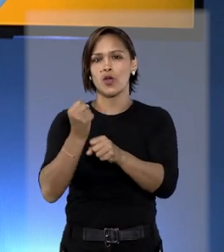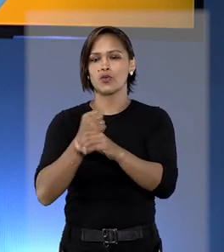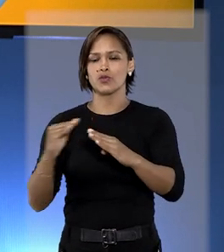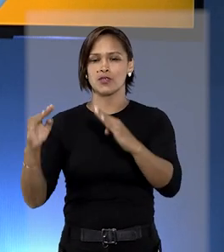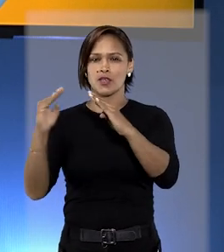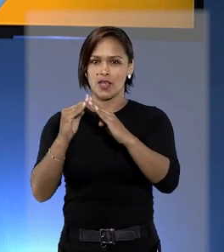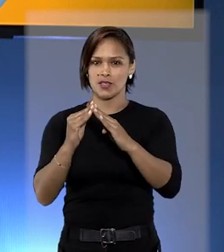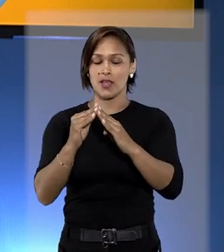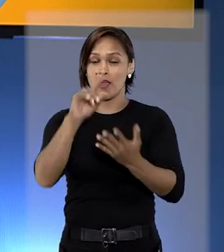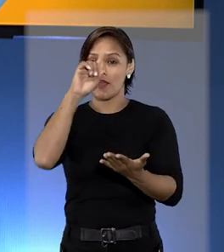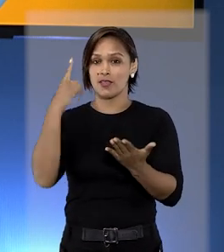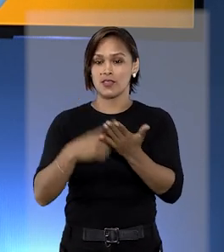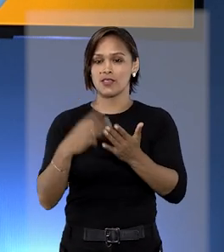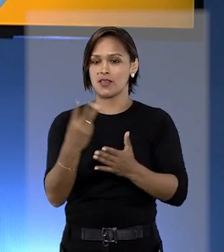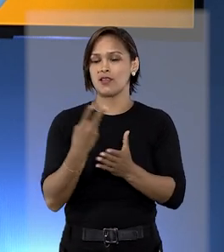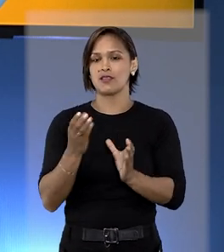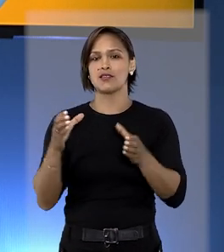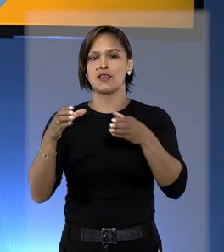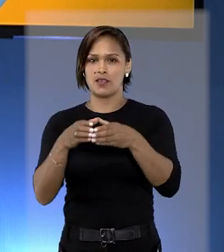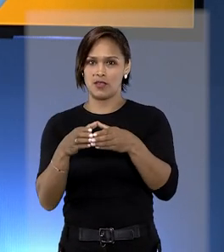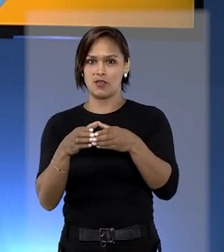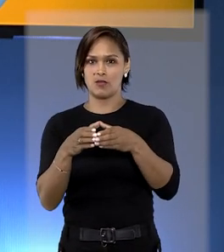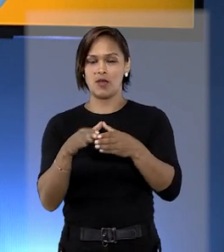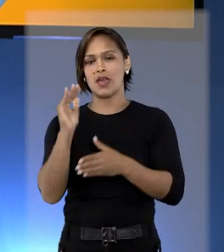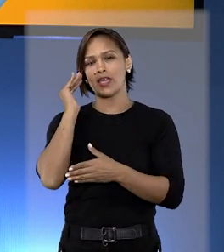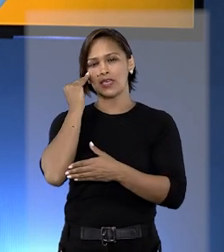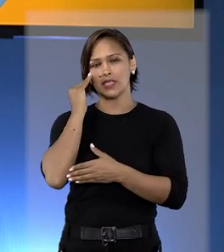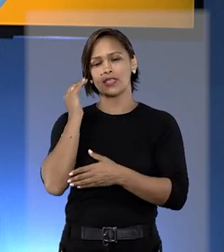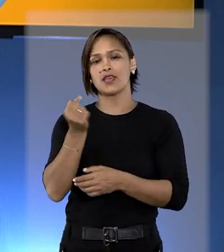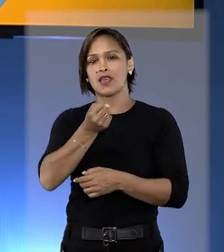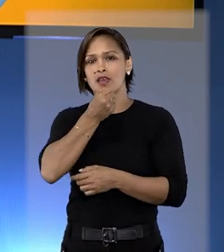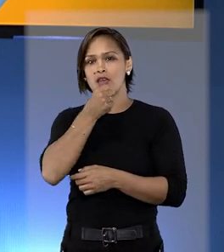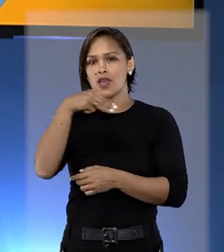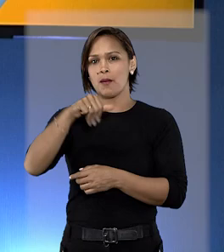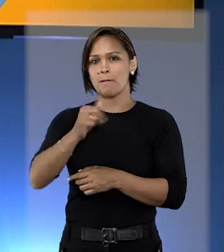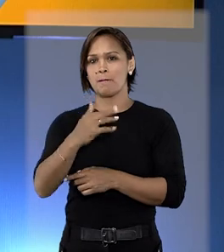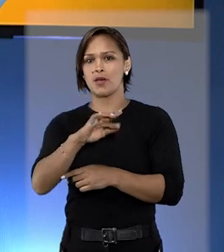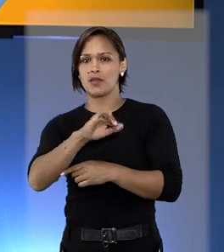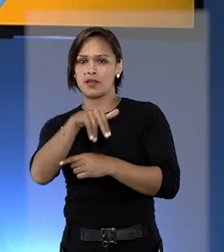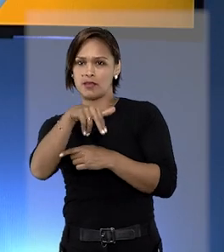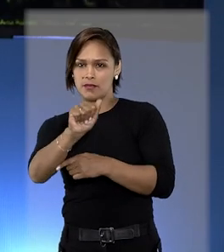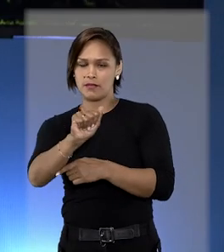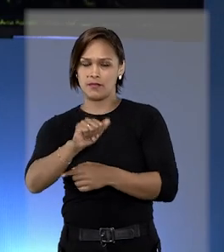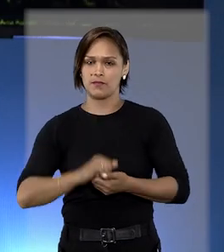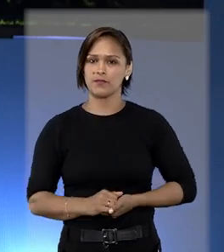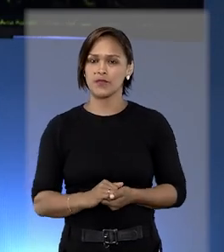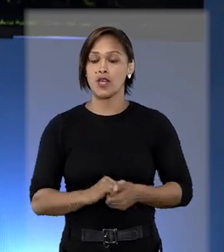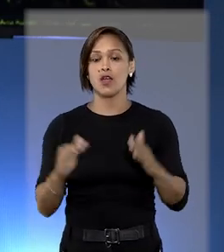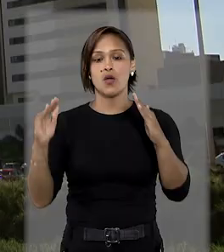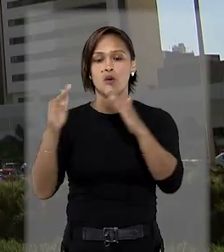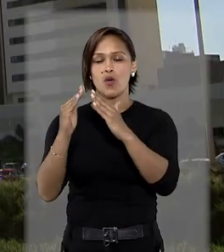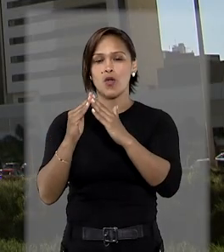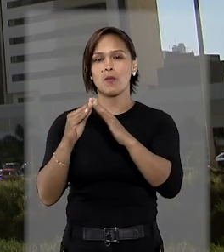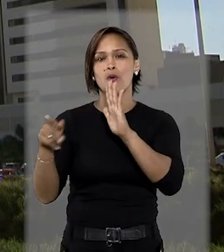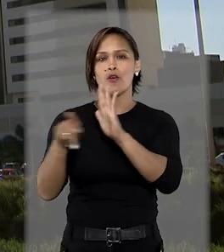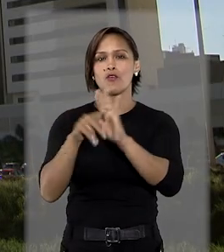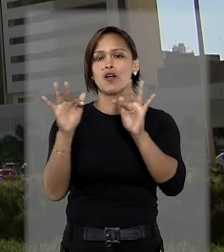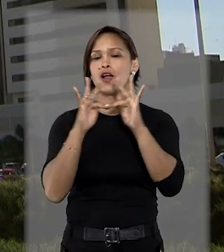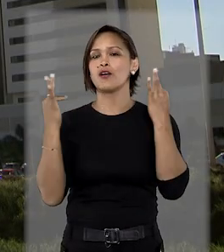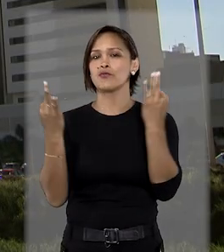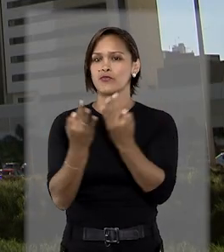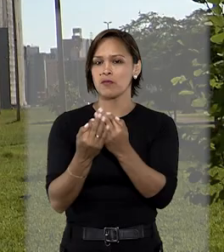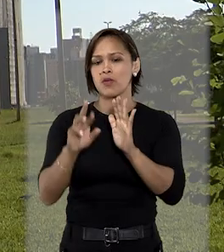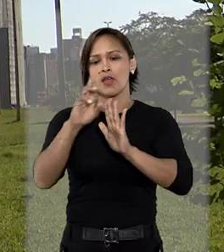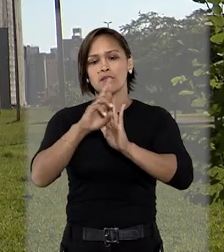imóvel. A decisão é da terceira turma. Entenda na reportagem de Marina Campos. O imóvel residencial da família,